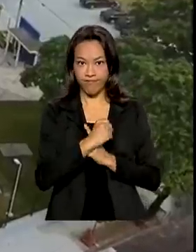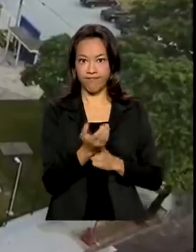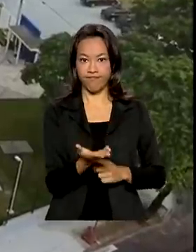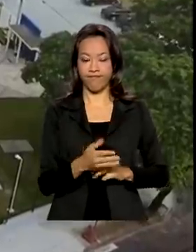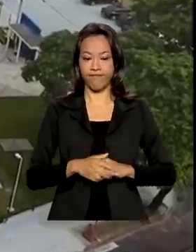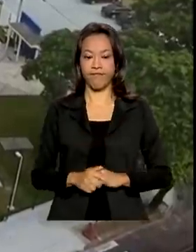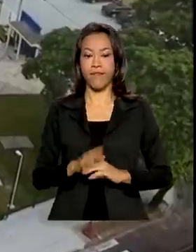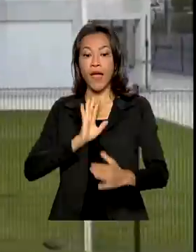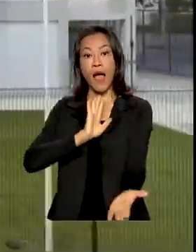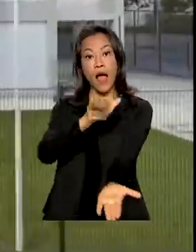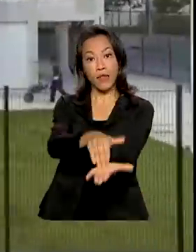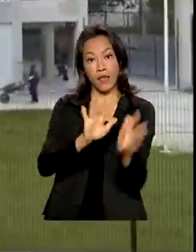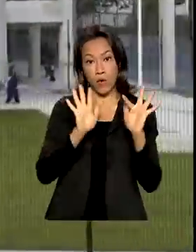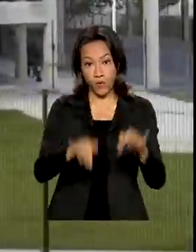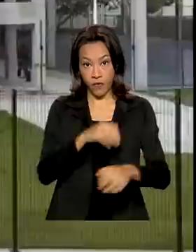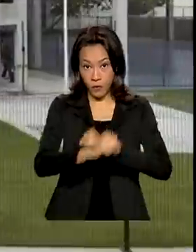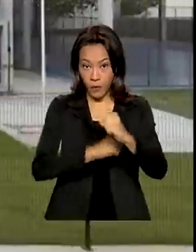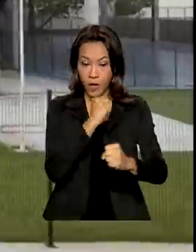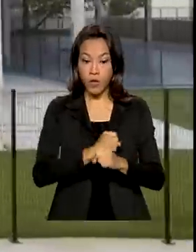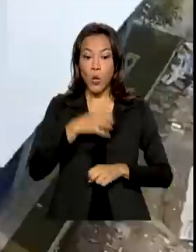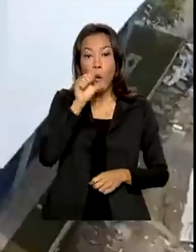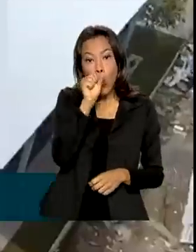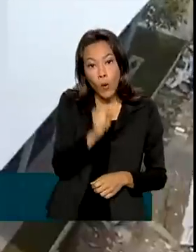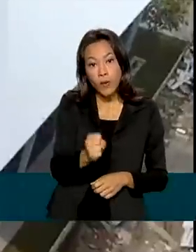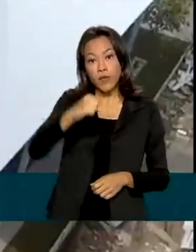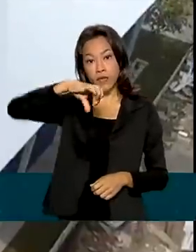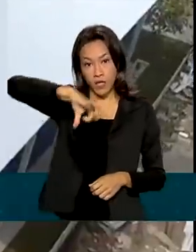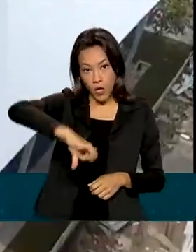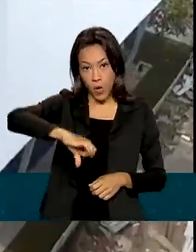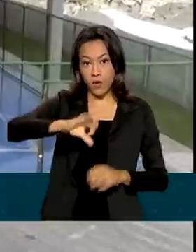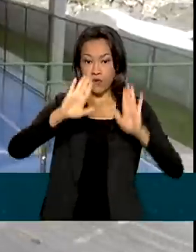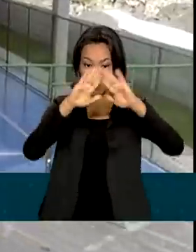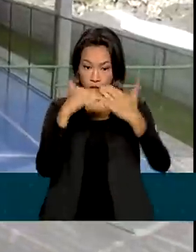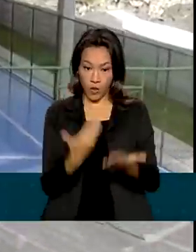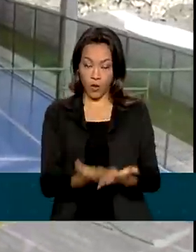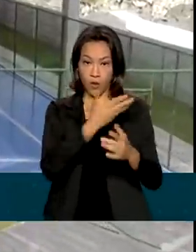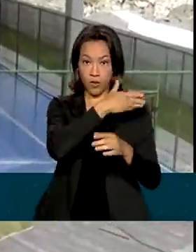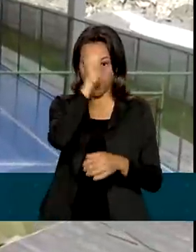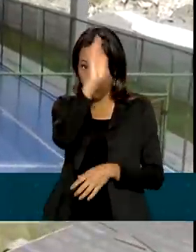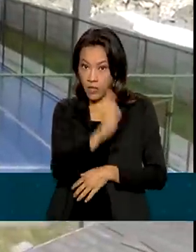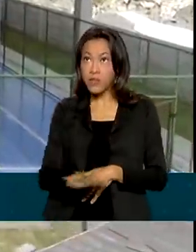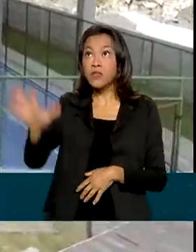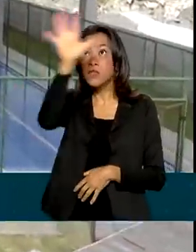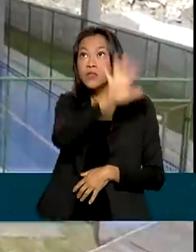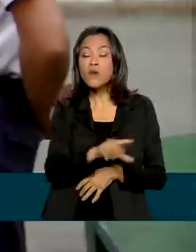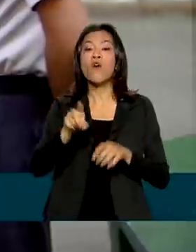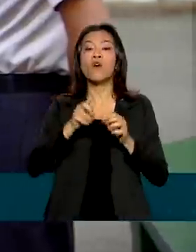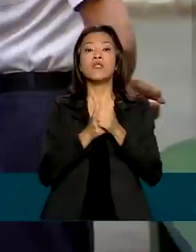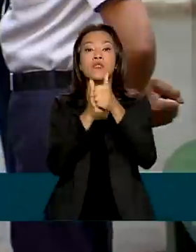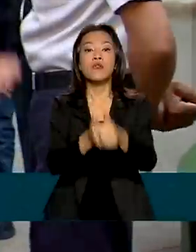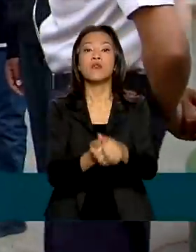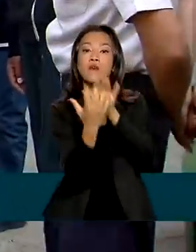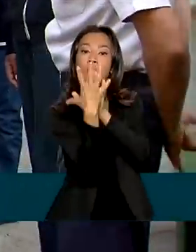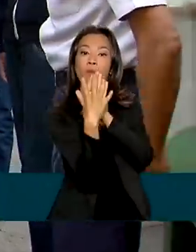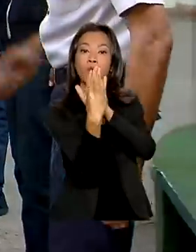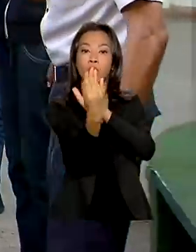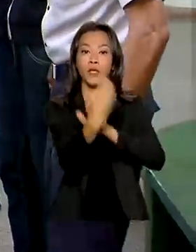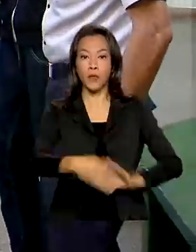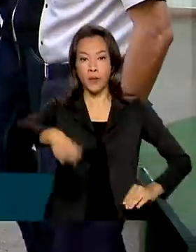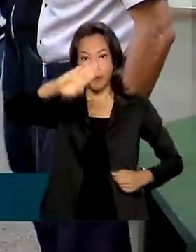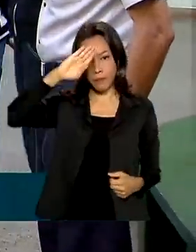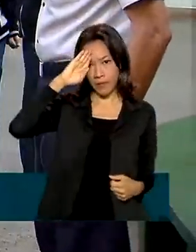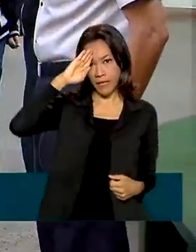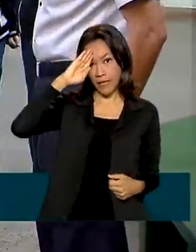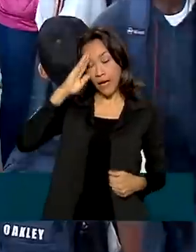Até o final do ano, 89 escolas de todo o país serão incluídas no modelo de gestão cívico-militar do